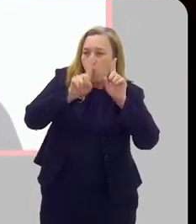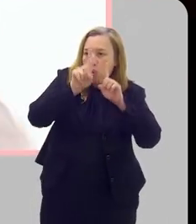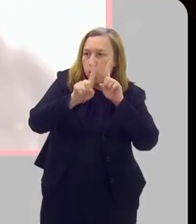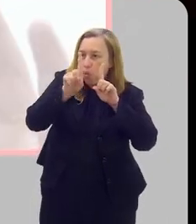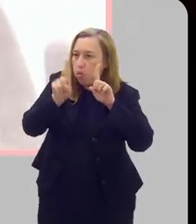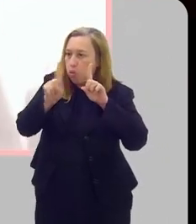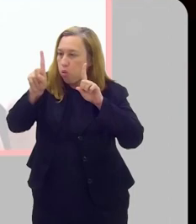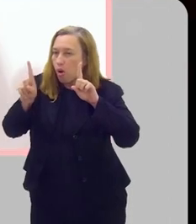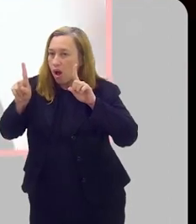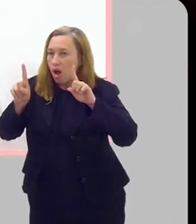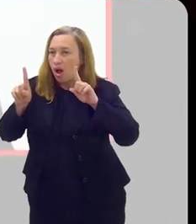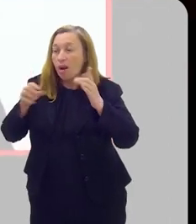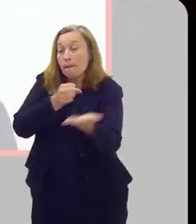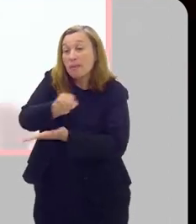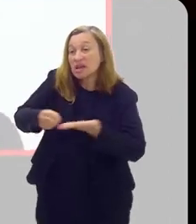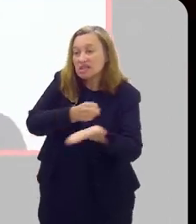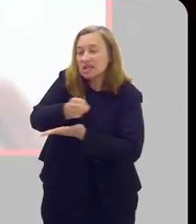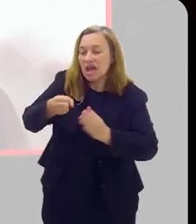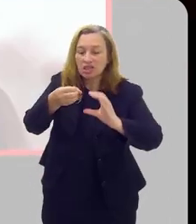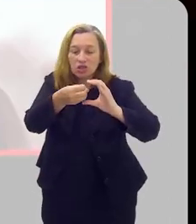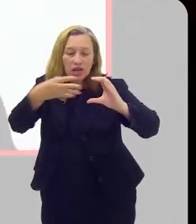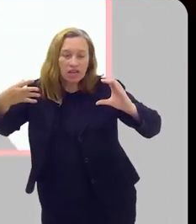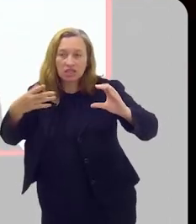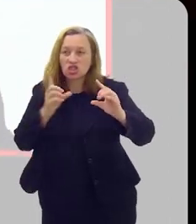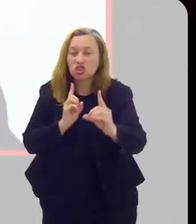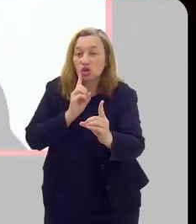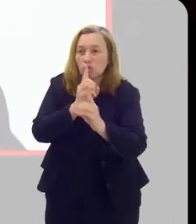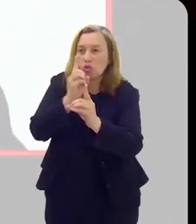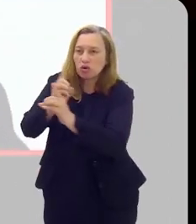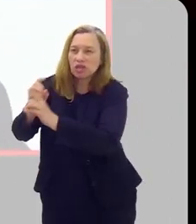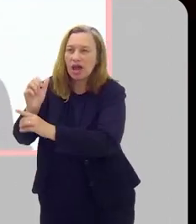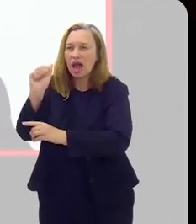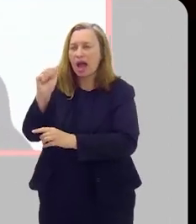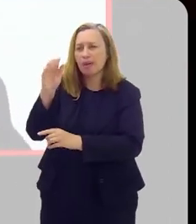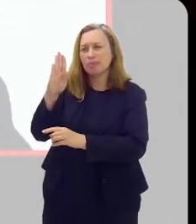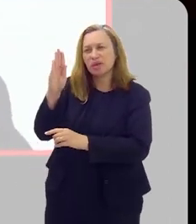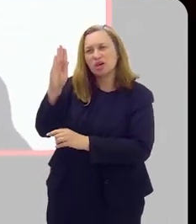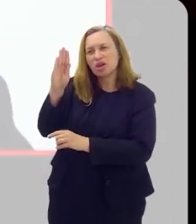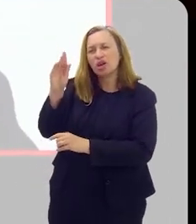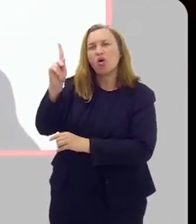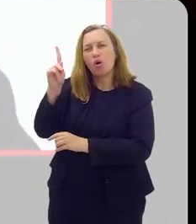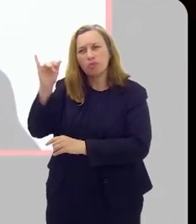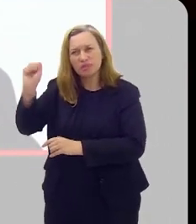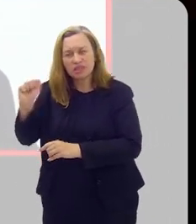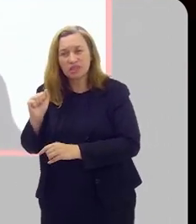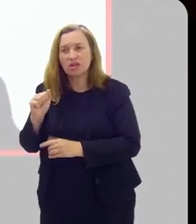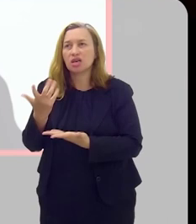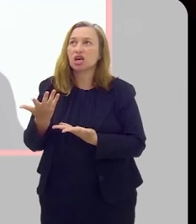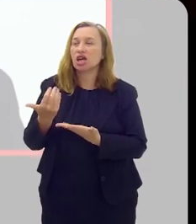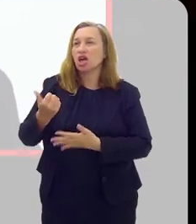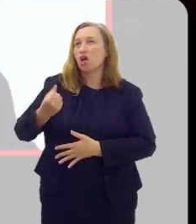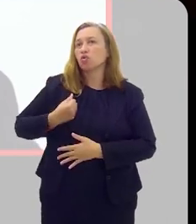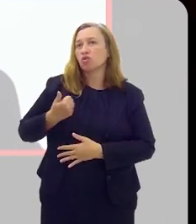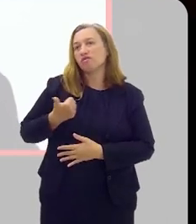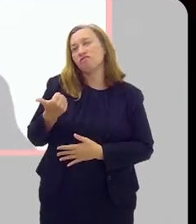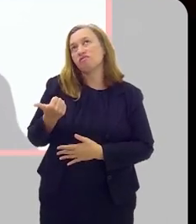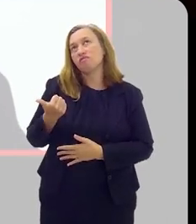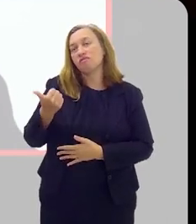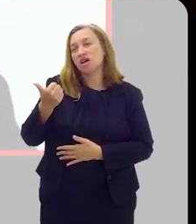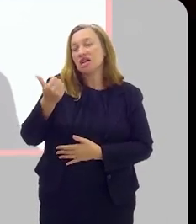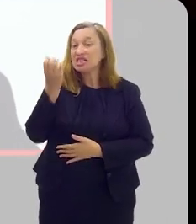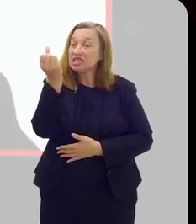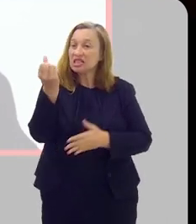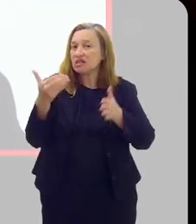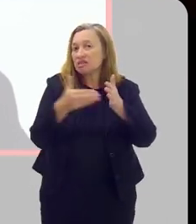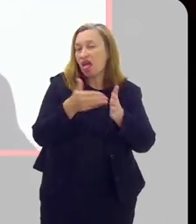nota baseada no que a gente encontra de característica da biópsia, tá? Então, é uma nota que vai, vamos dizer assim,